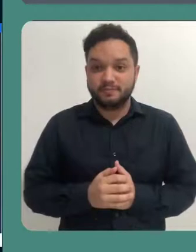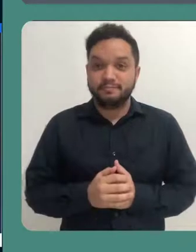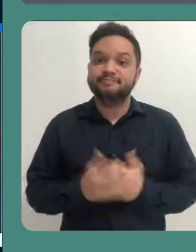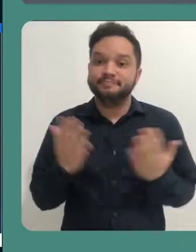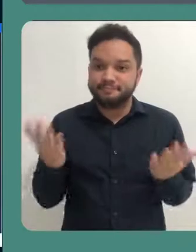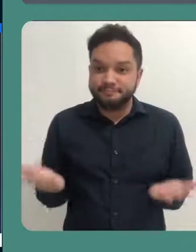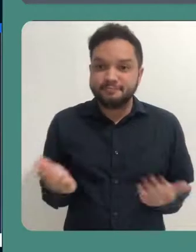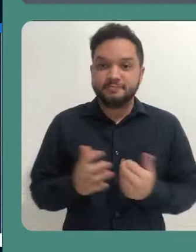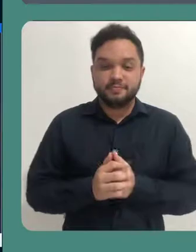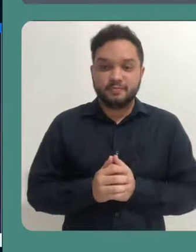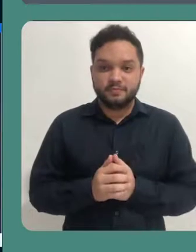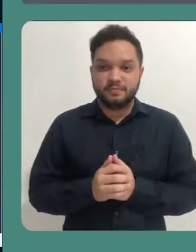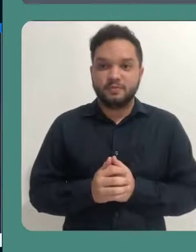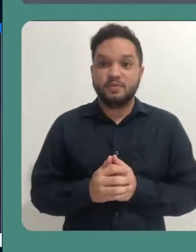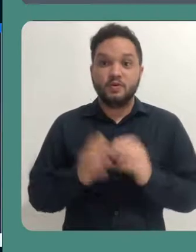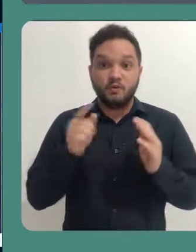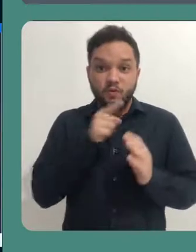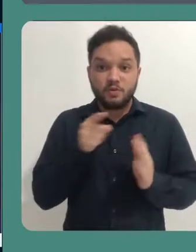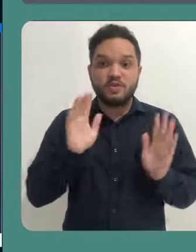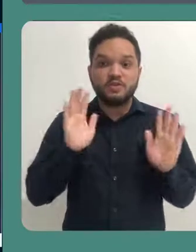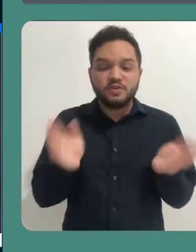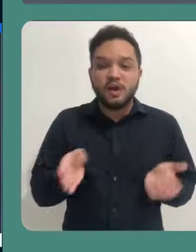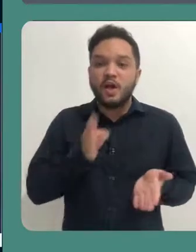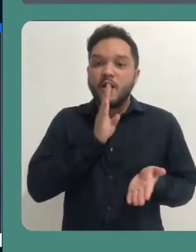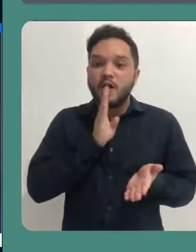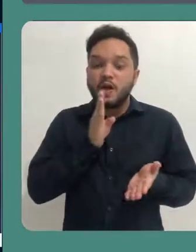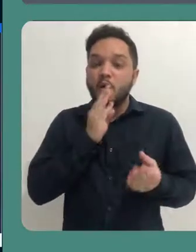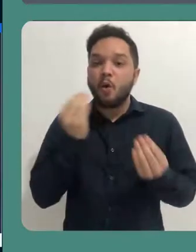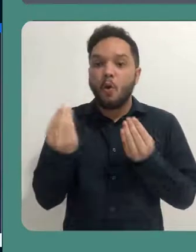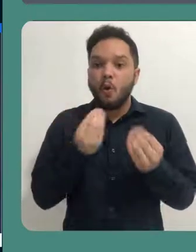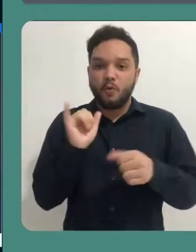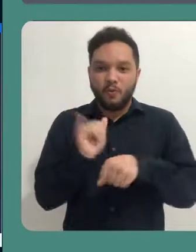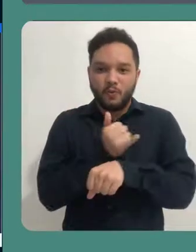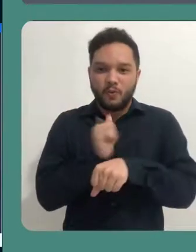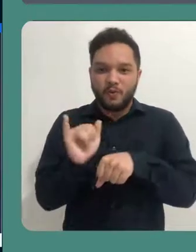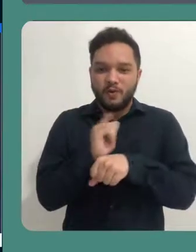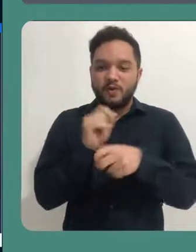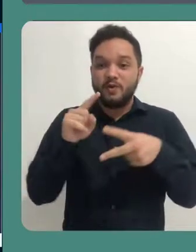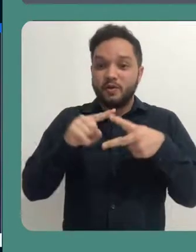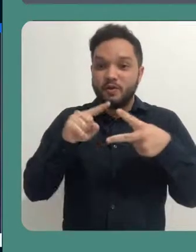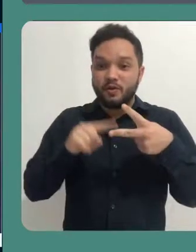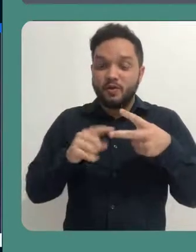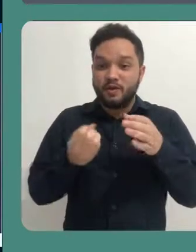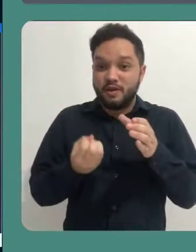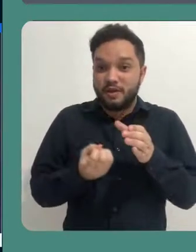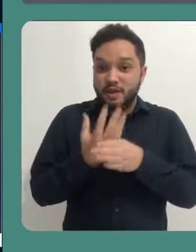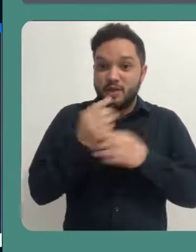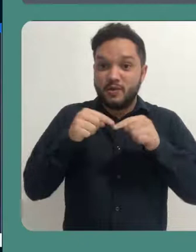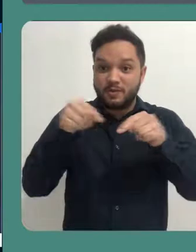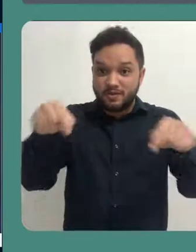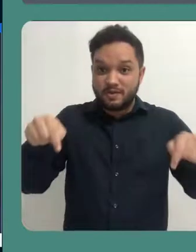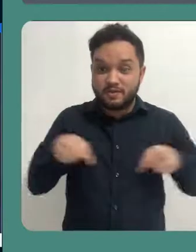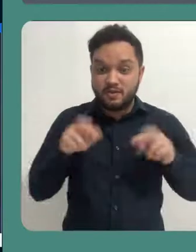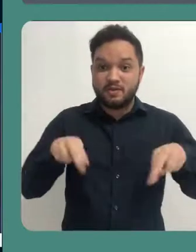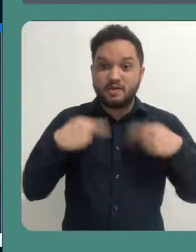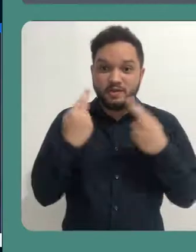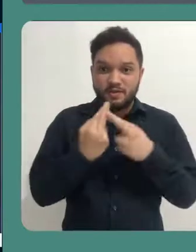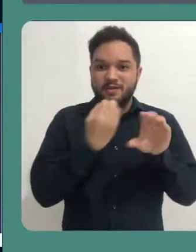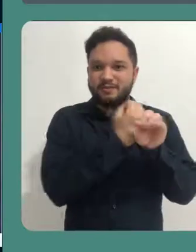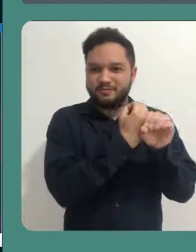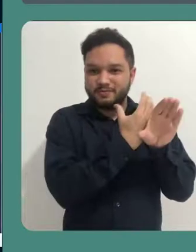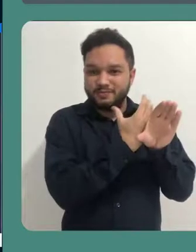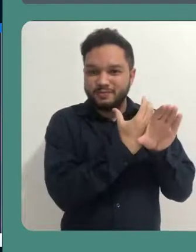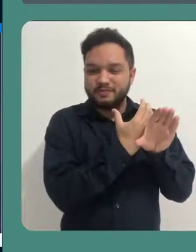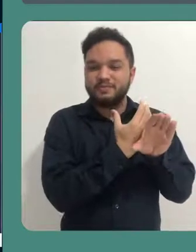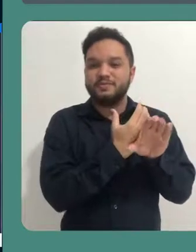Oi pessoal, bom, depois de conhecer as duas formas, as duas maneiras de você abrir uma sala de reunião